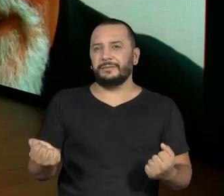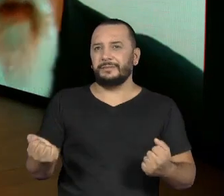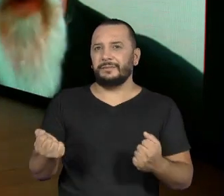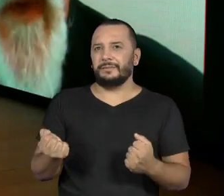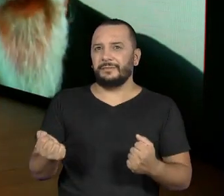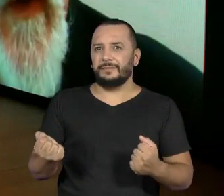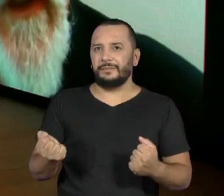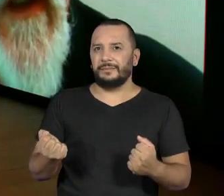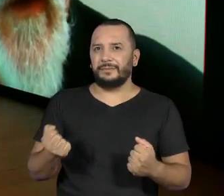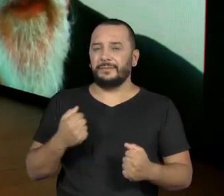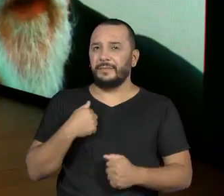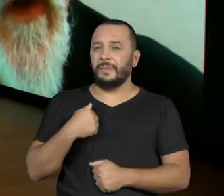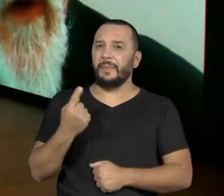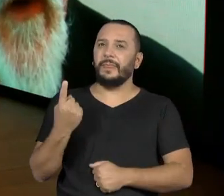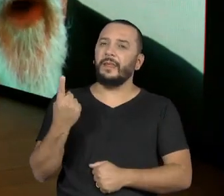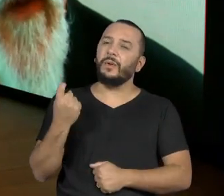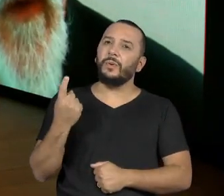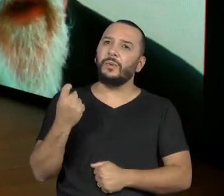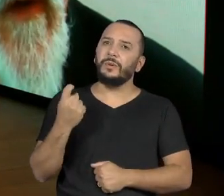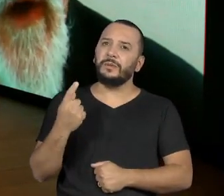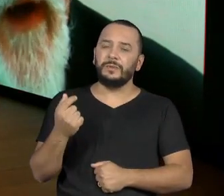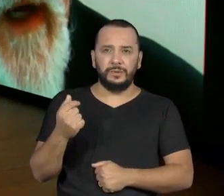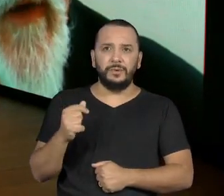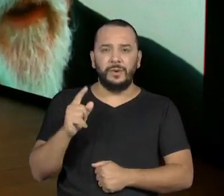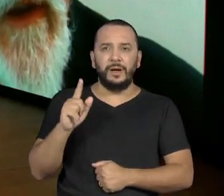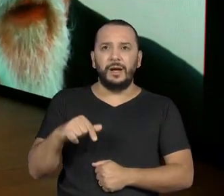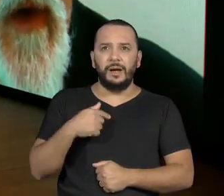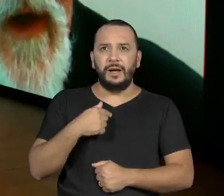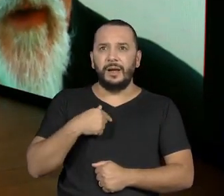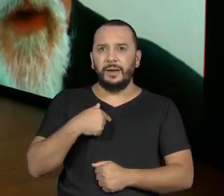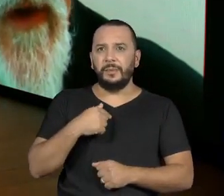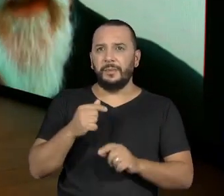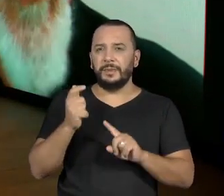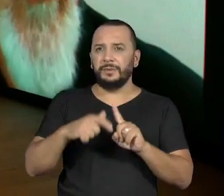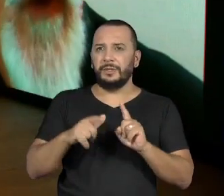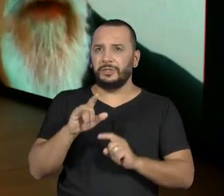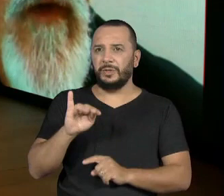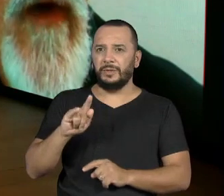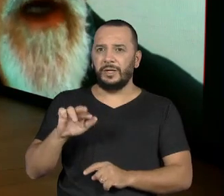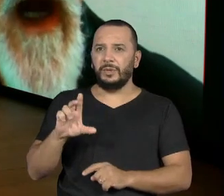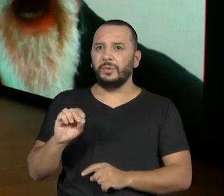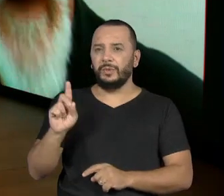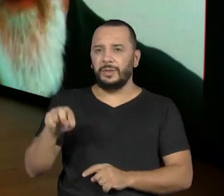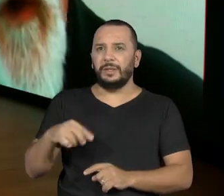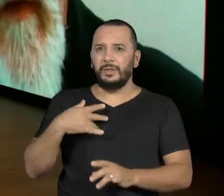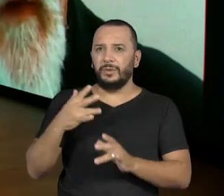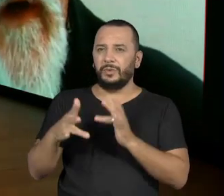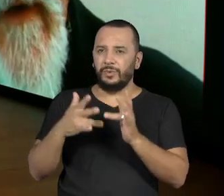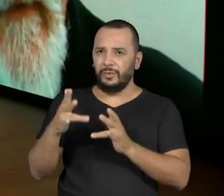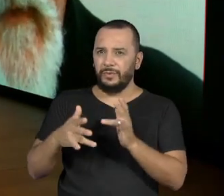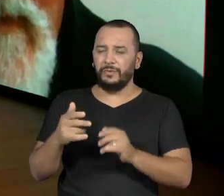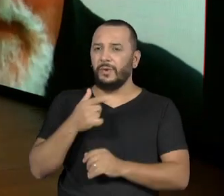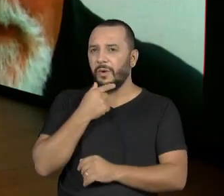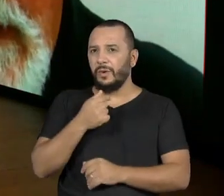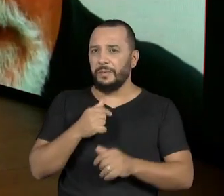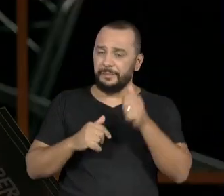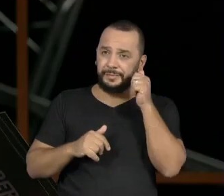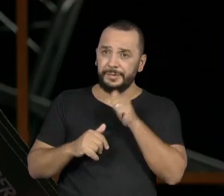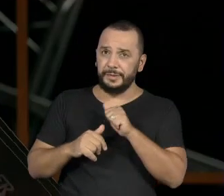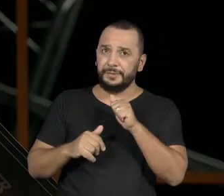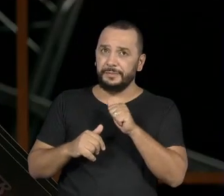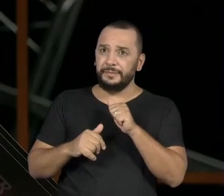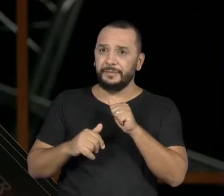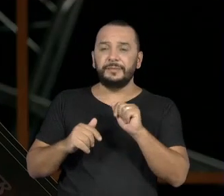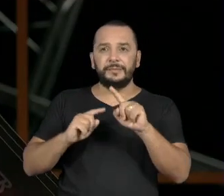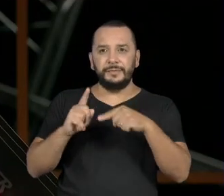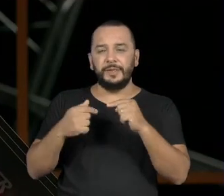O único papel que tem do personagem nome é o Leonardo, né? O noivo, a noiva, ele